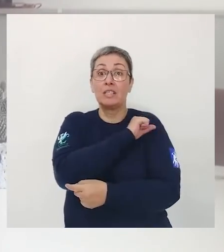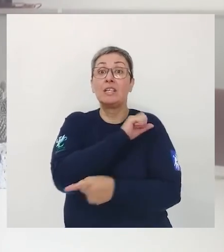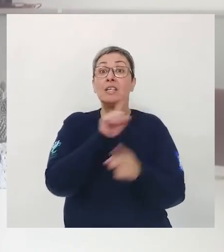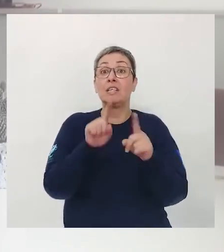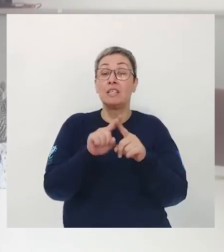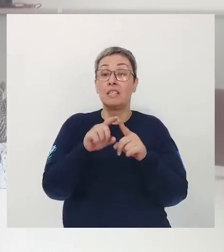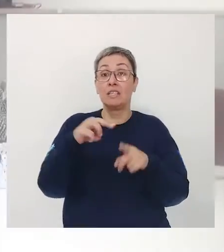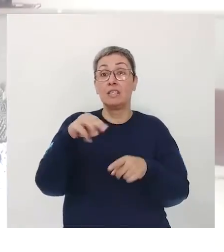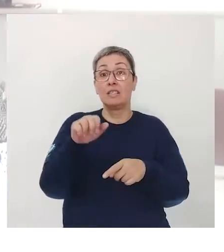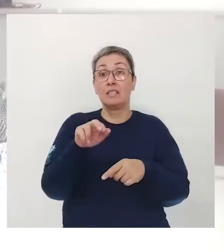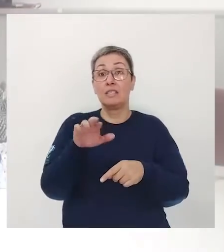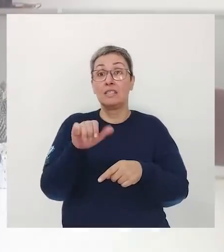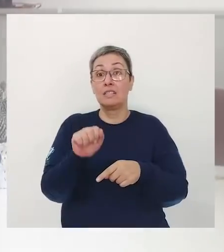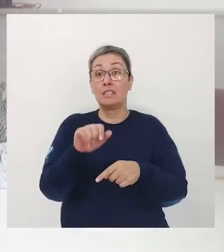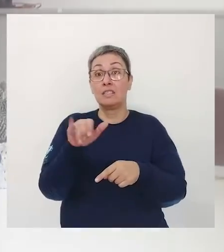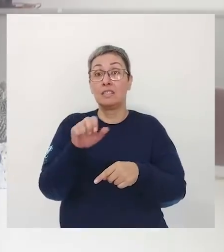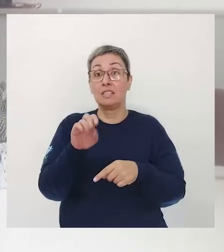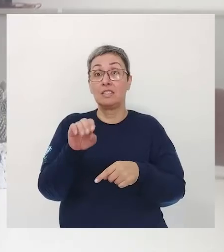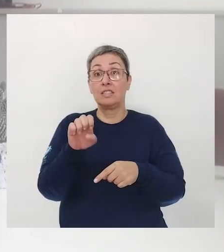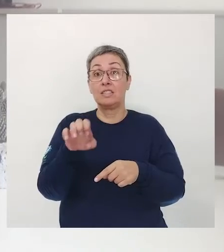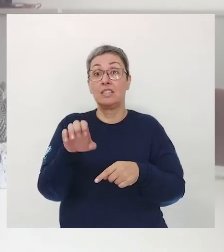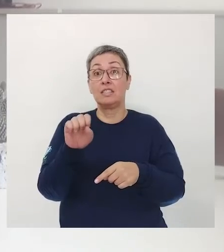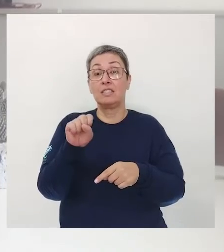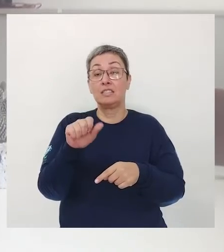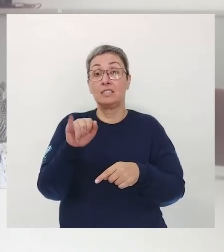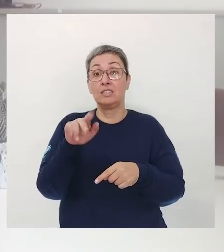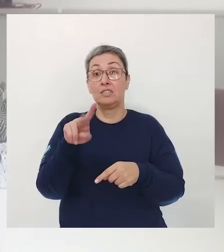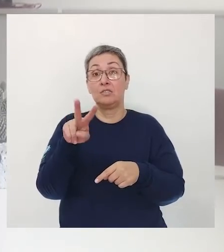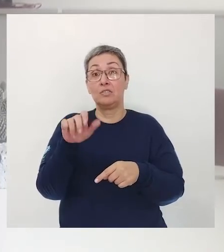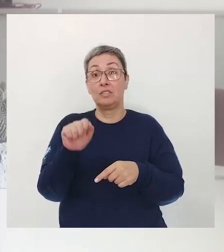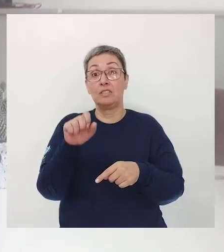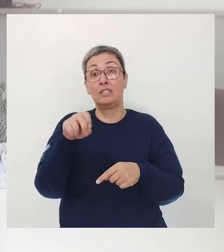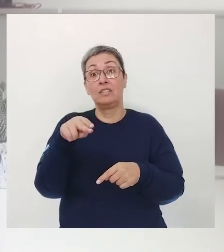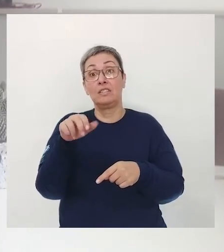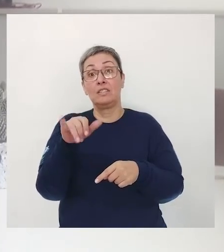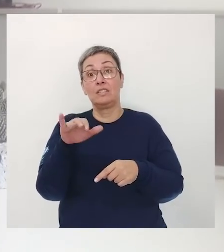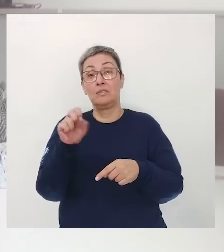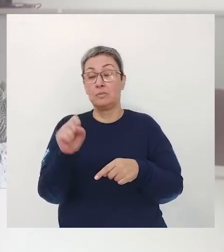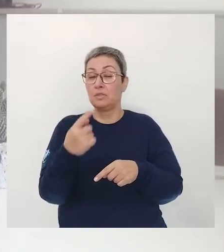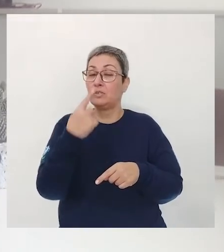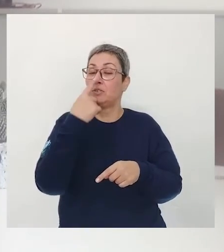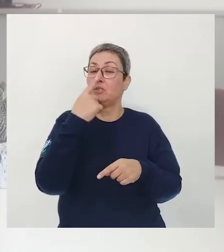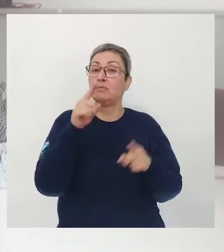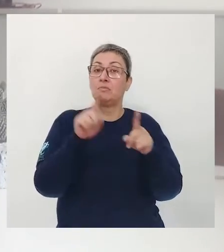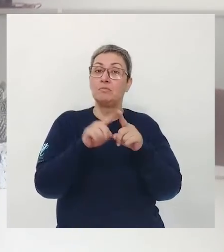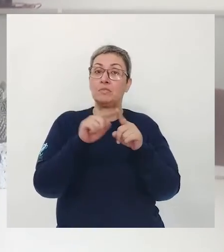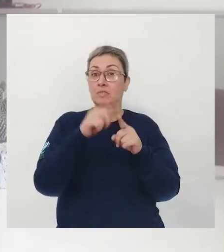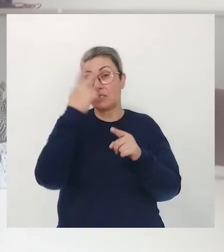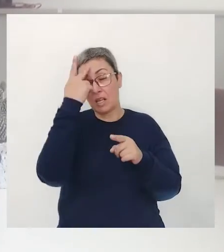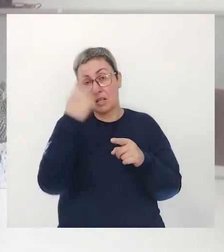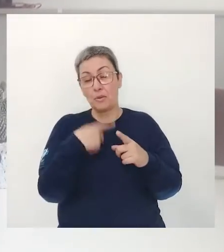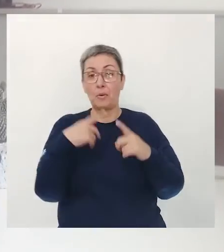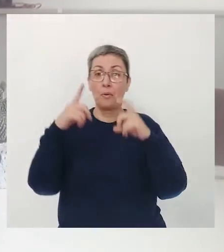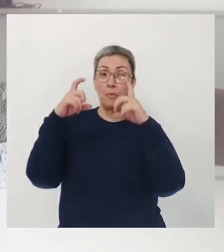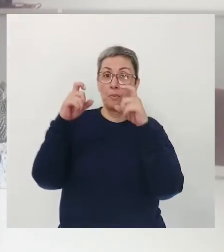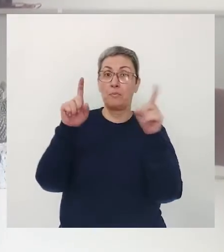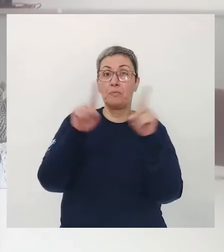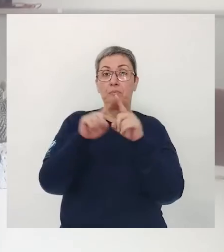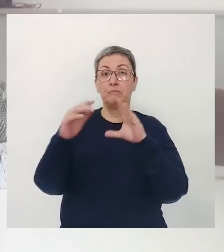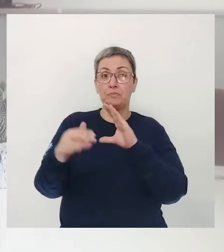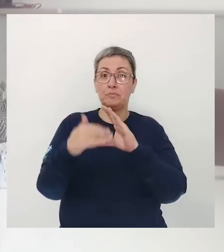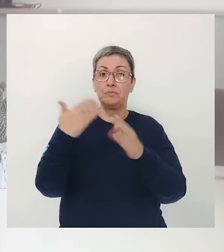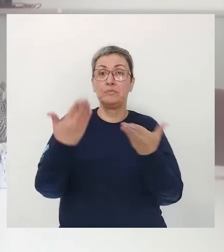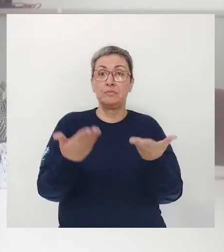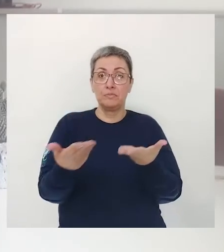Também A Maria José da Silva Nascimento Que também Inspirada no tema Autorretrato